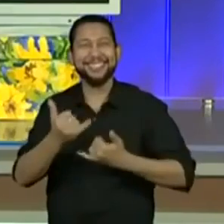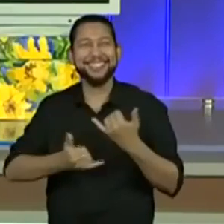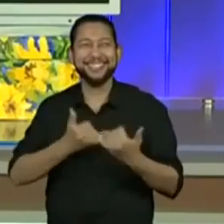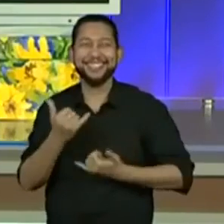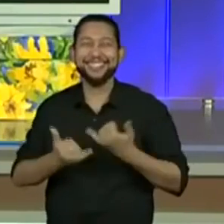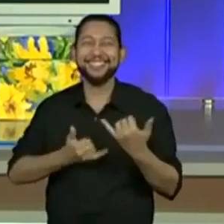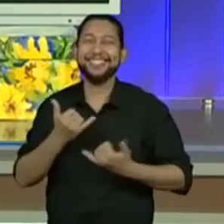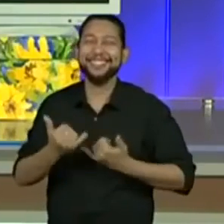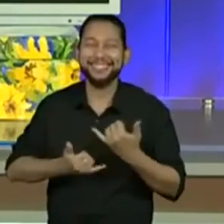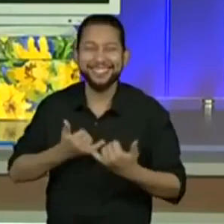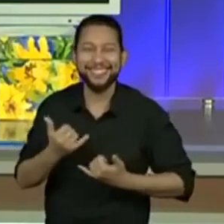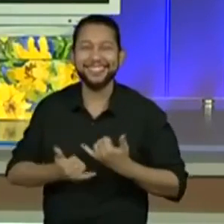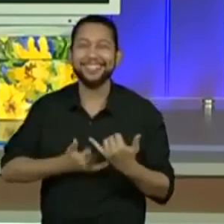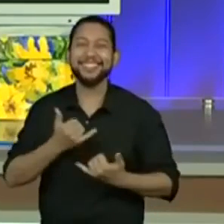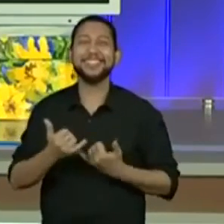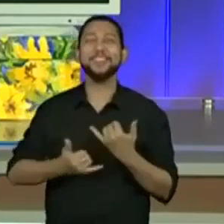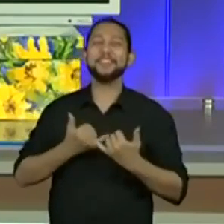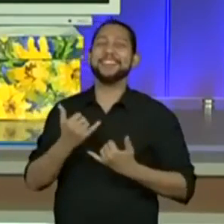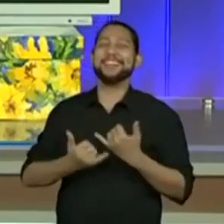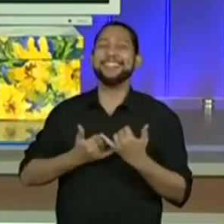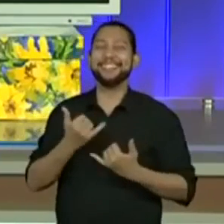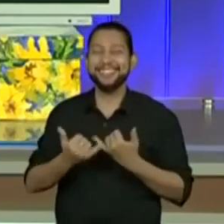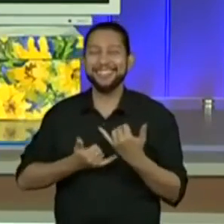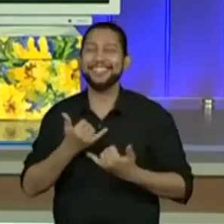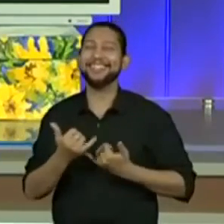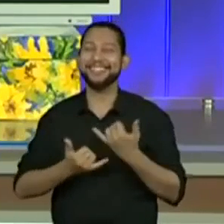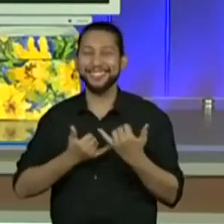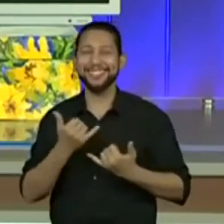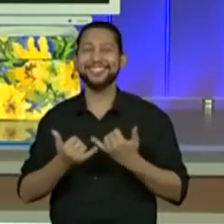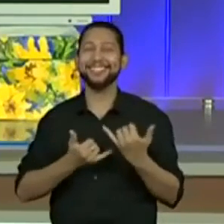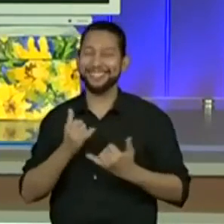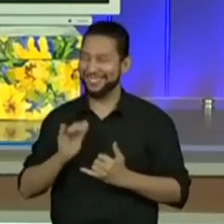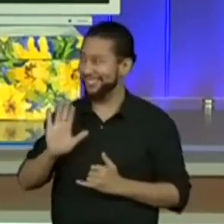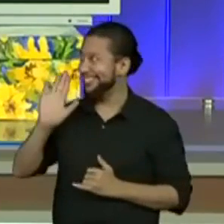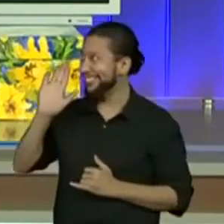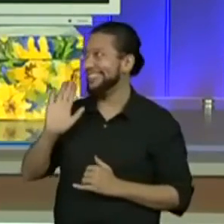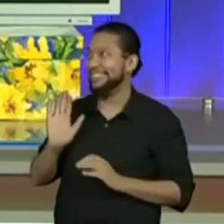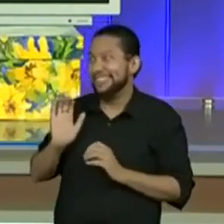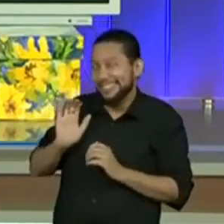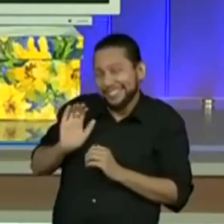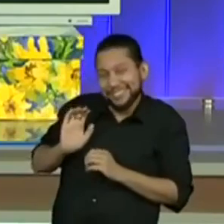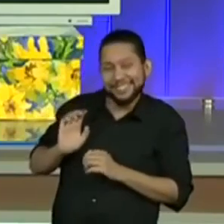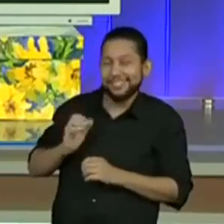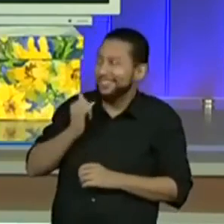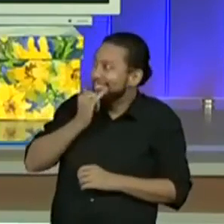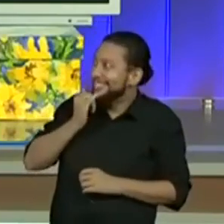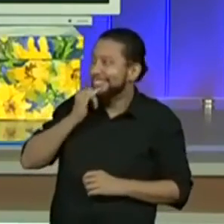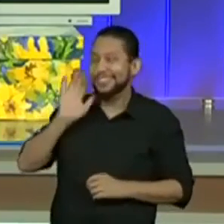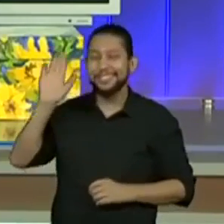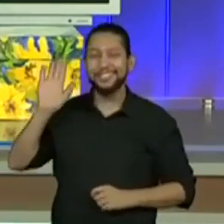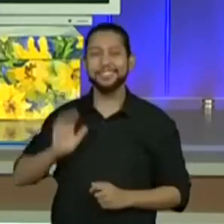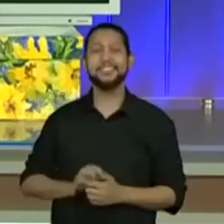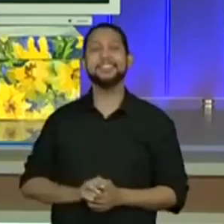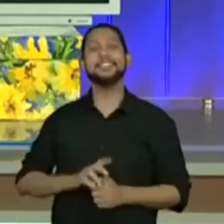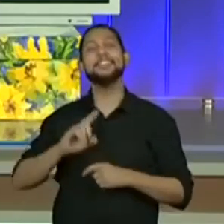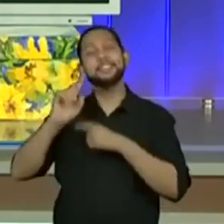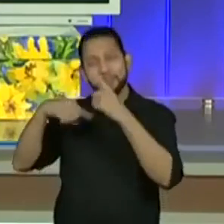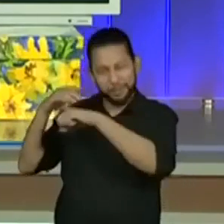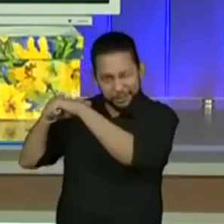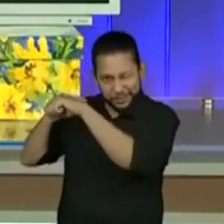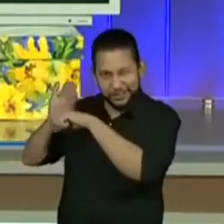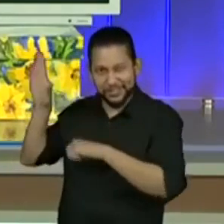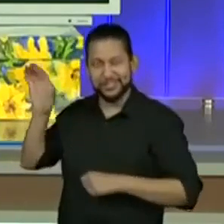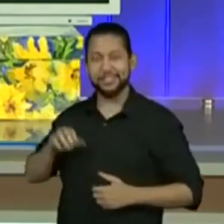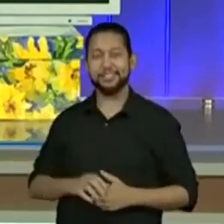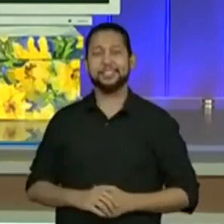Vocês percebendo, né? O Andrei não estava torcendo por mim. Pode deixar, Andrei. Pode deixar. Depois a gente conversa,